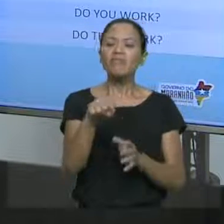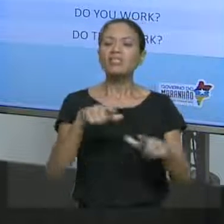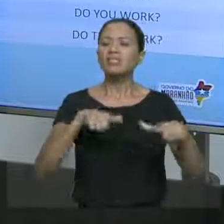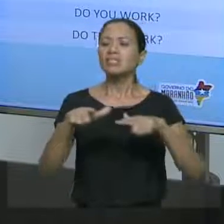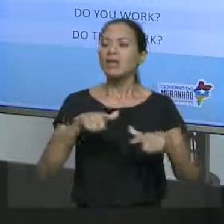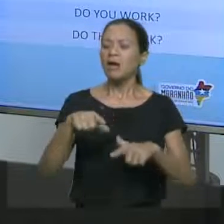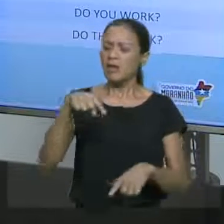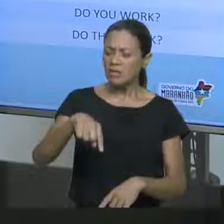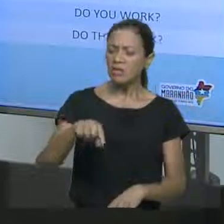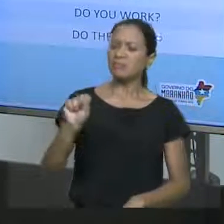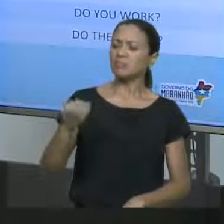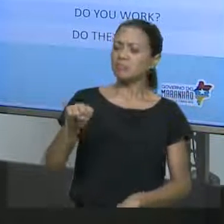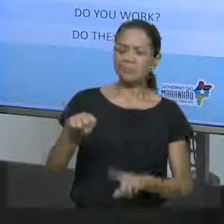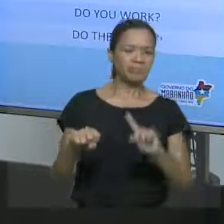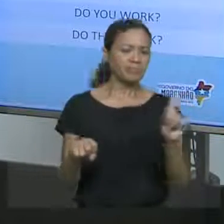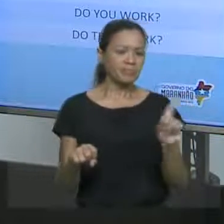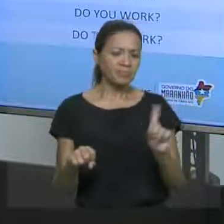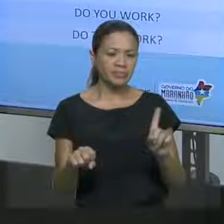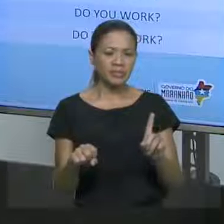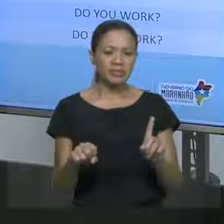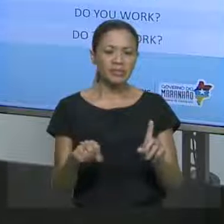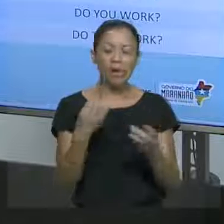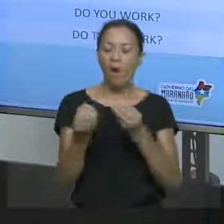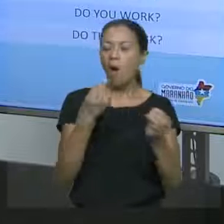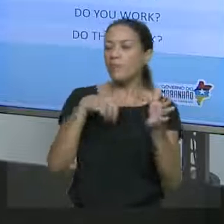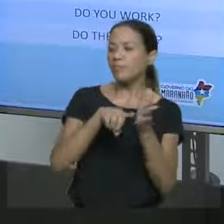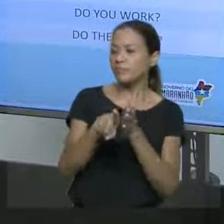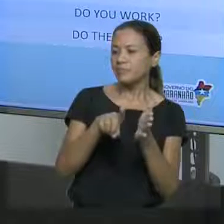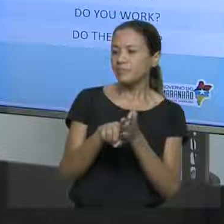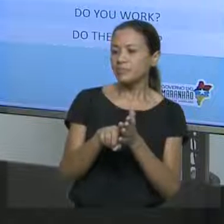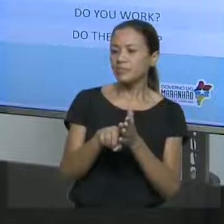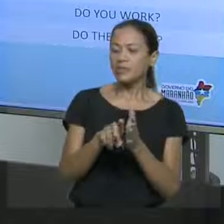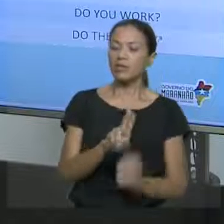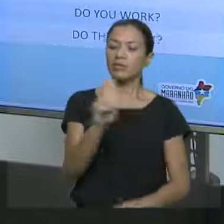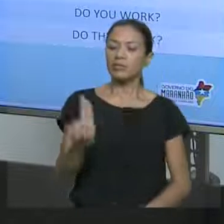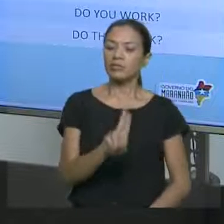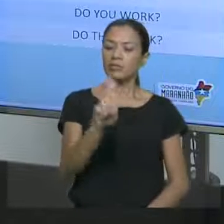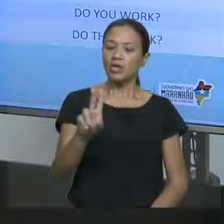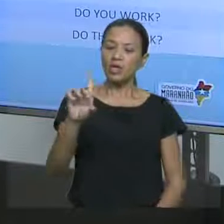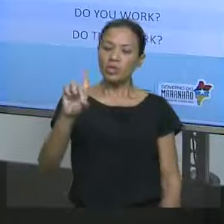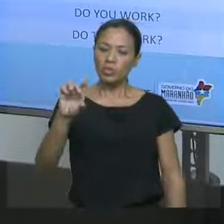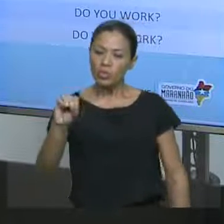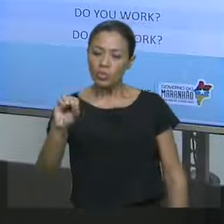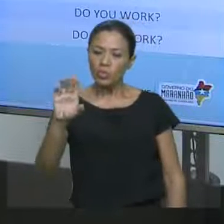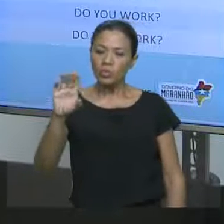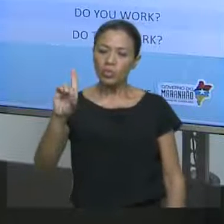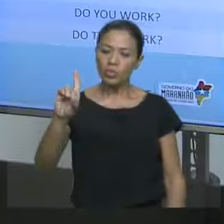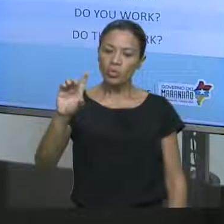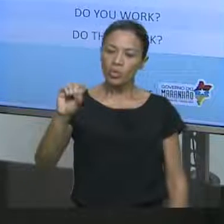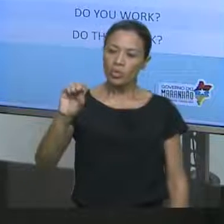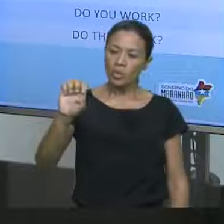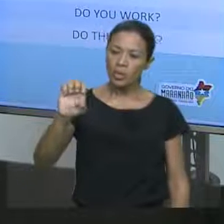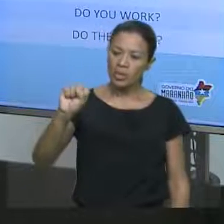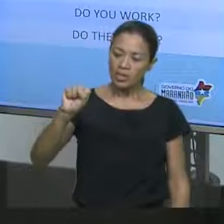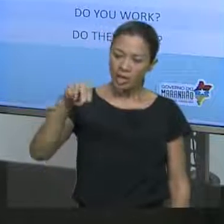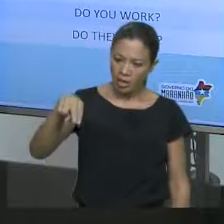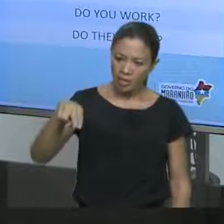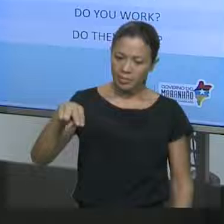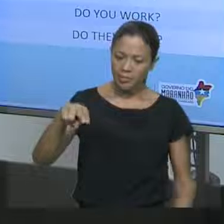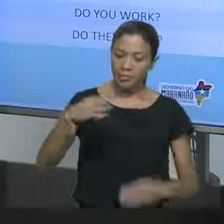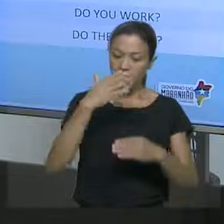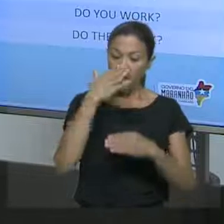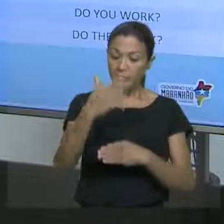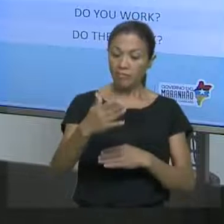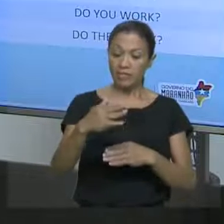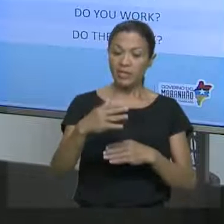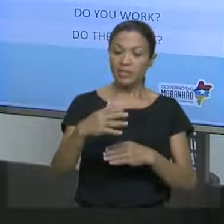trabalha aqui? Yes, I do, ok? Então, interrogativa, eu utilizo do ou das, né, na frente do meu sujeito, na frente do